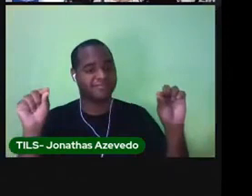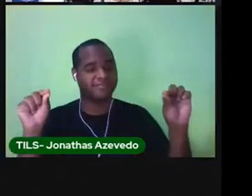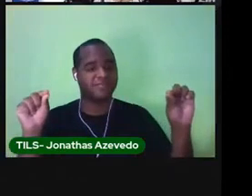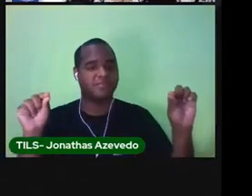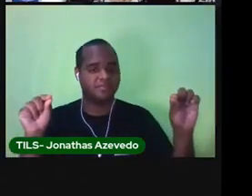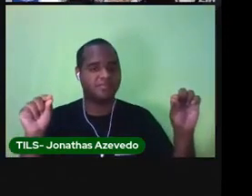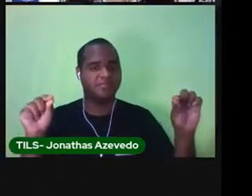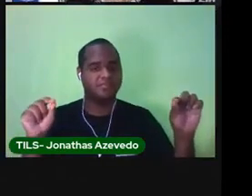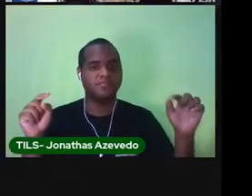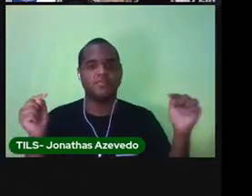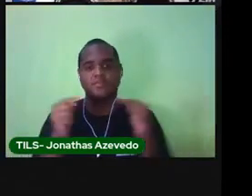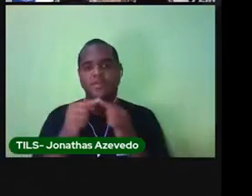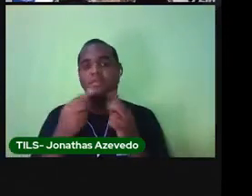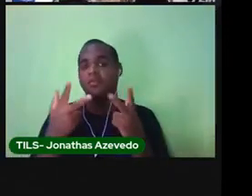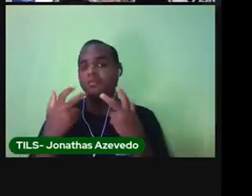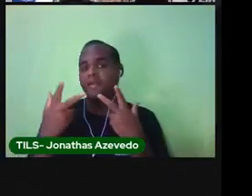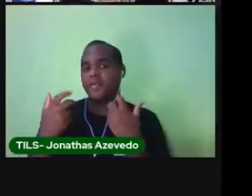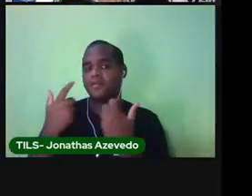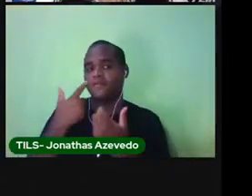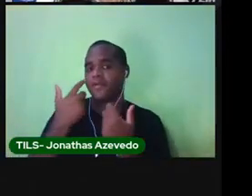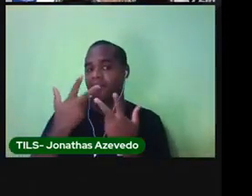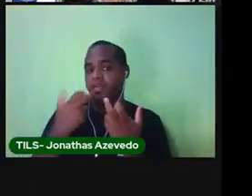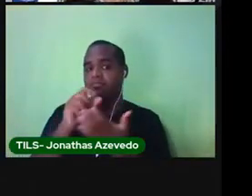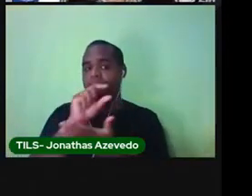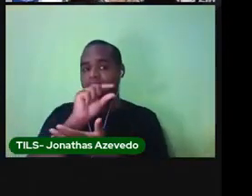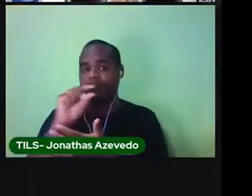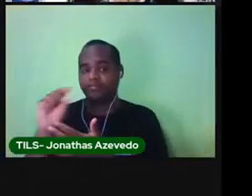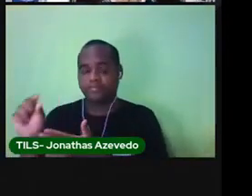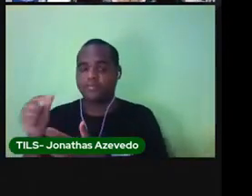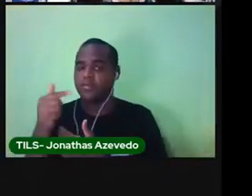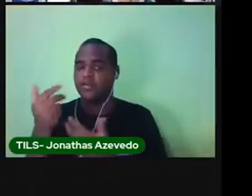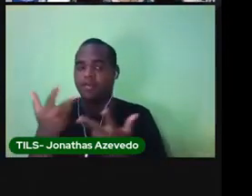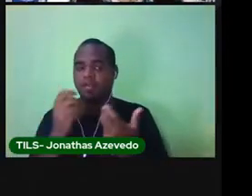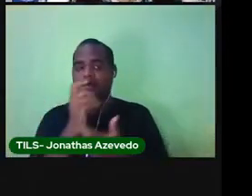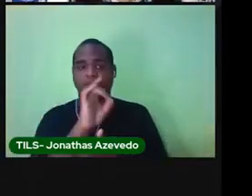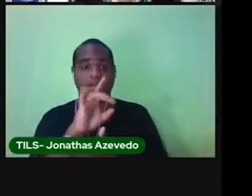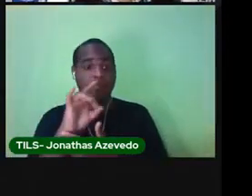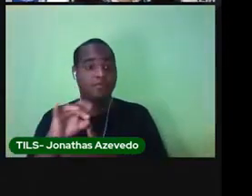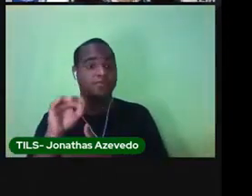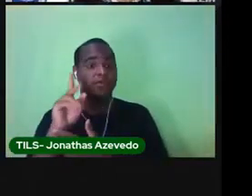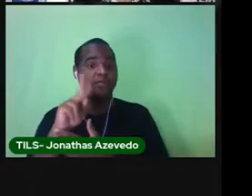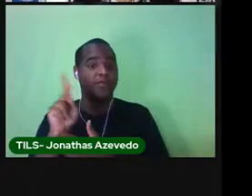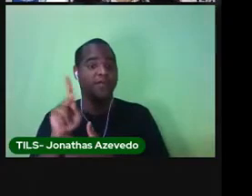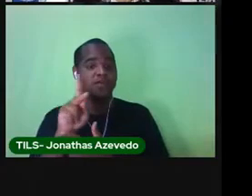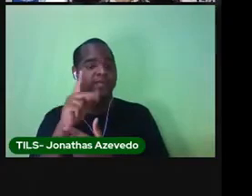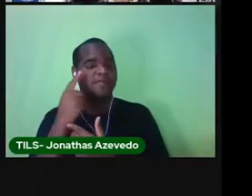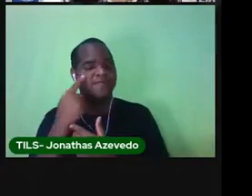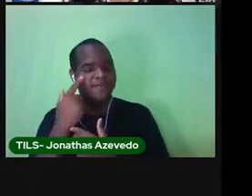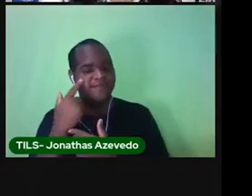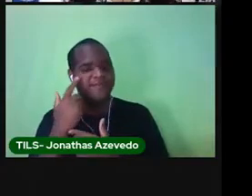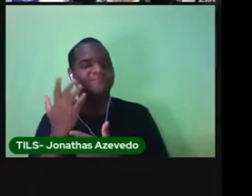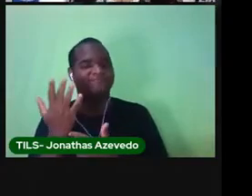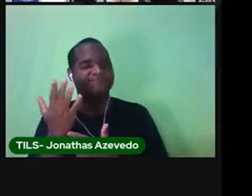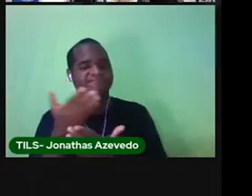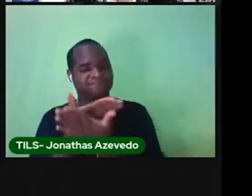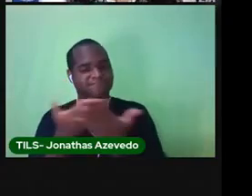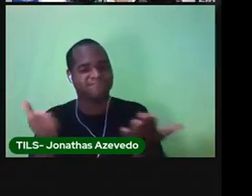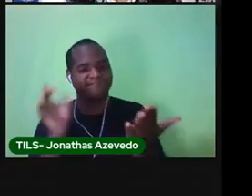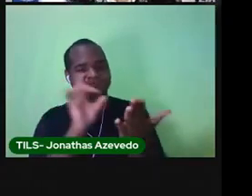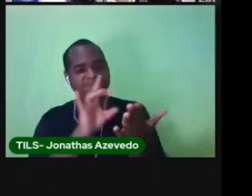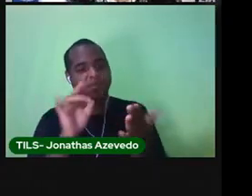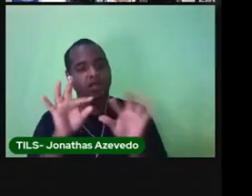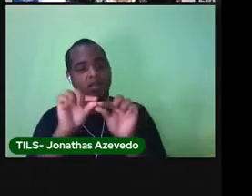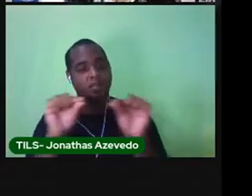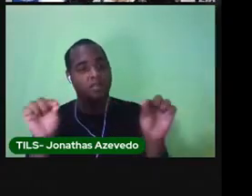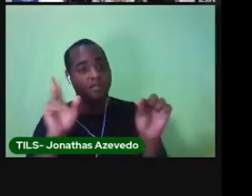Percebemos que cada um de nós temos a nossa própria linha do tempo. A linha do tempo